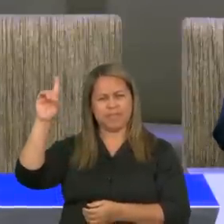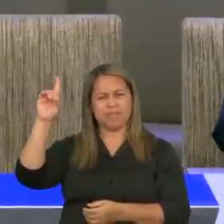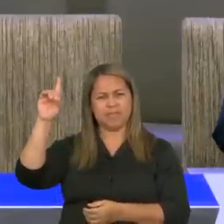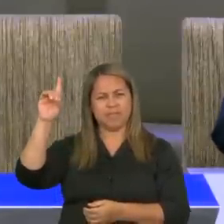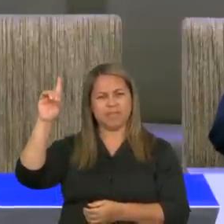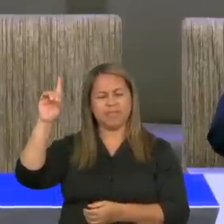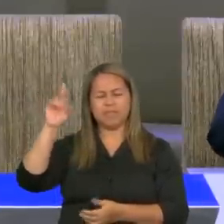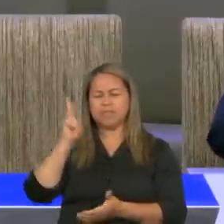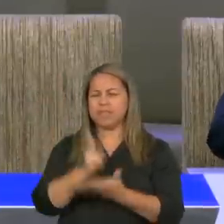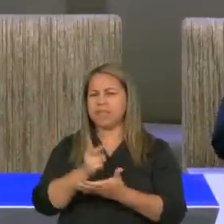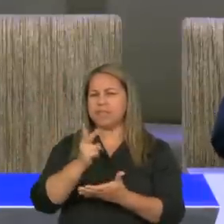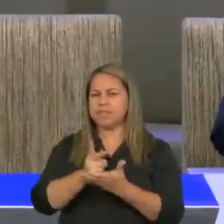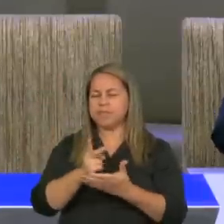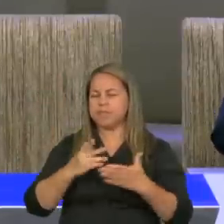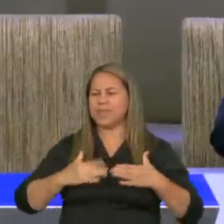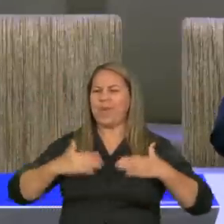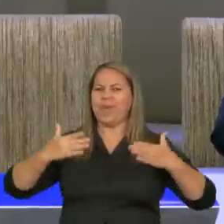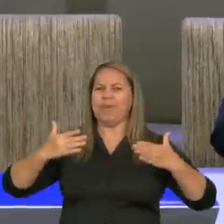surpreende,